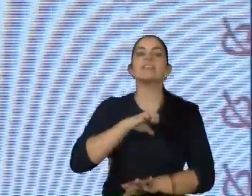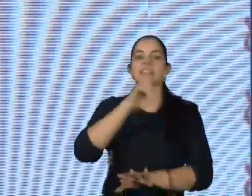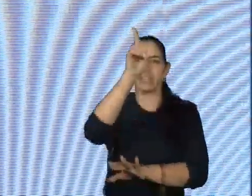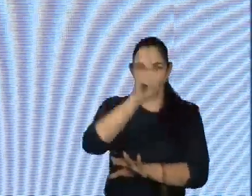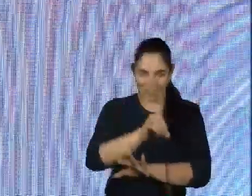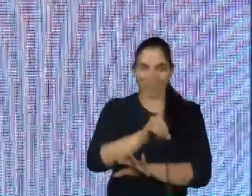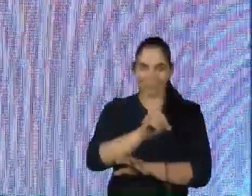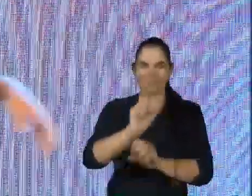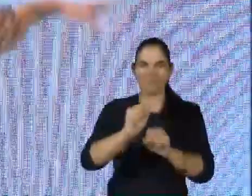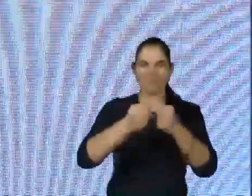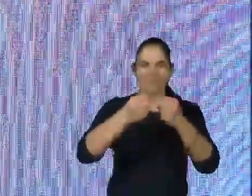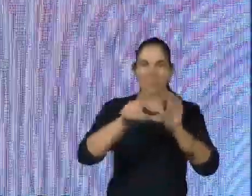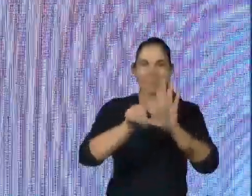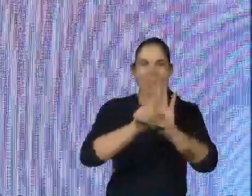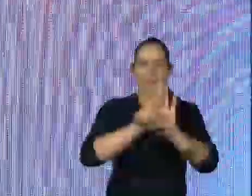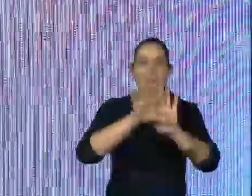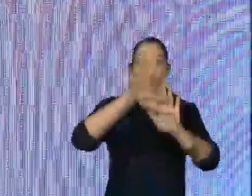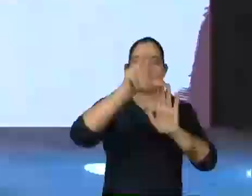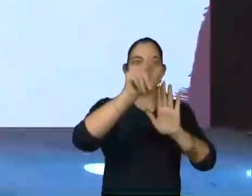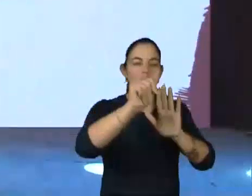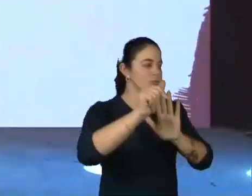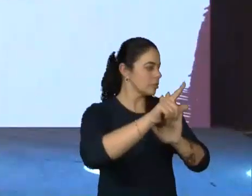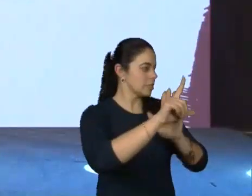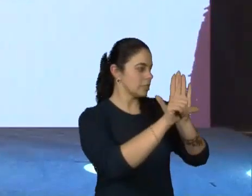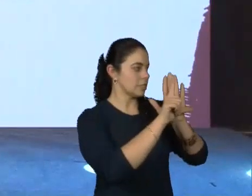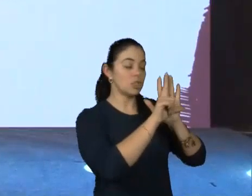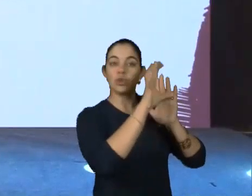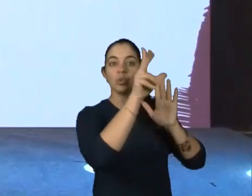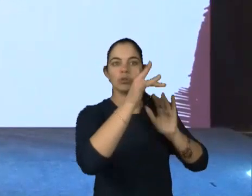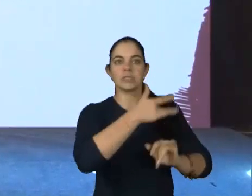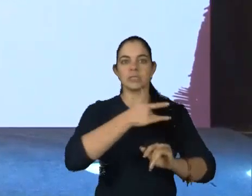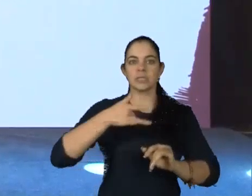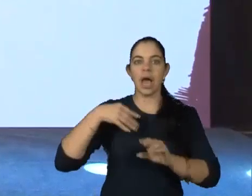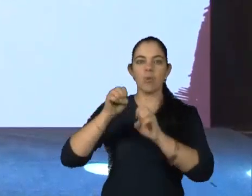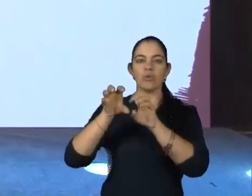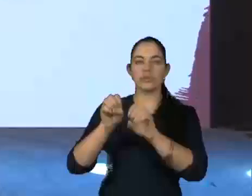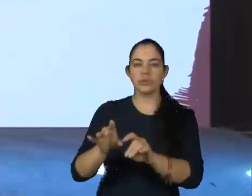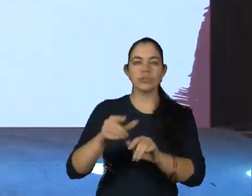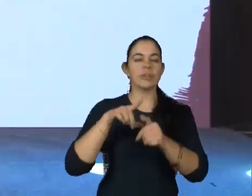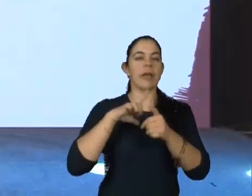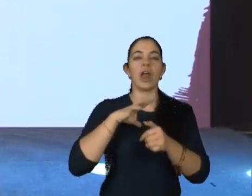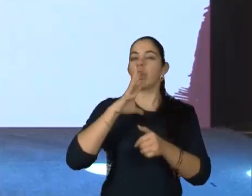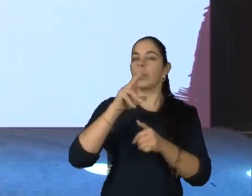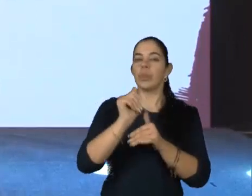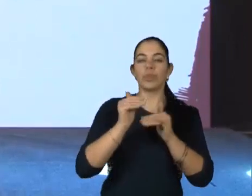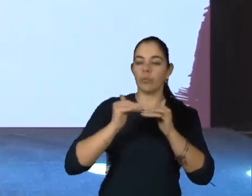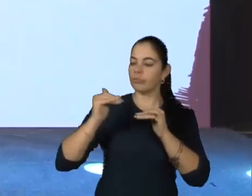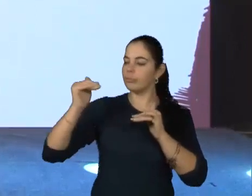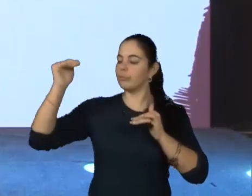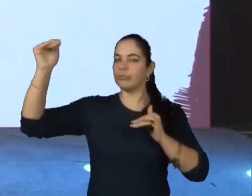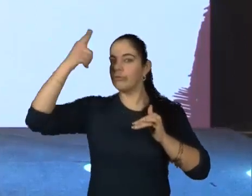garantidos por lei. Vocês têm todos esses direitos aqui. Saúde, educação em todos os níveis e modalidades de